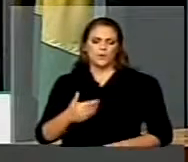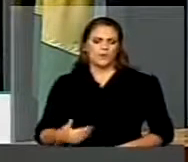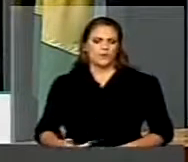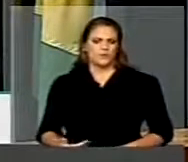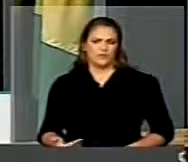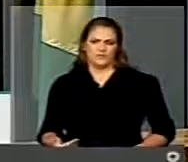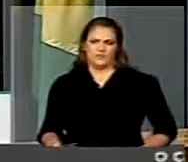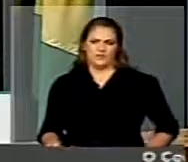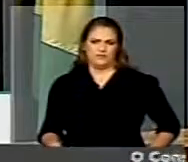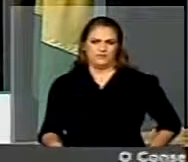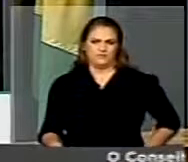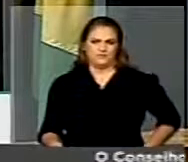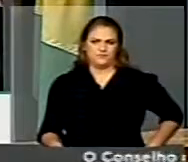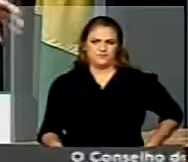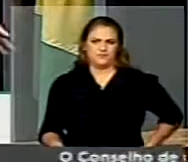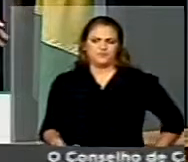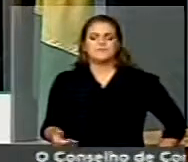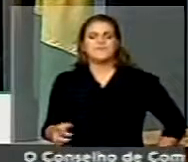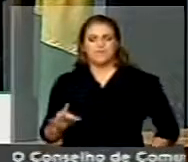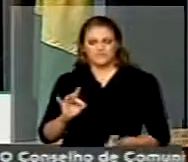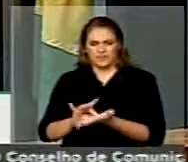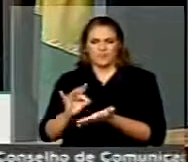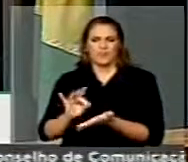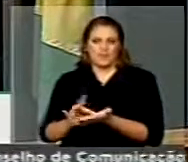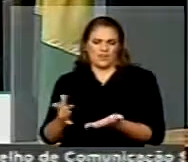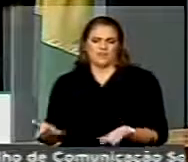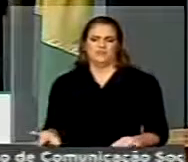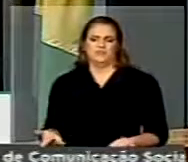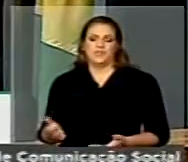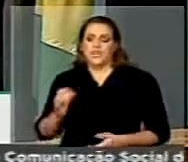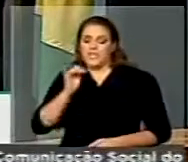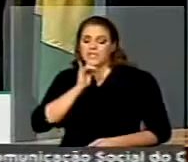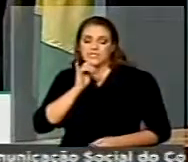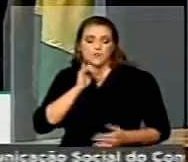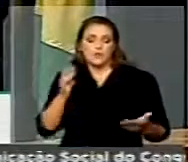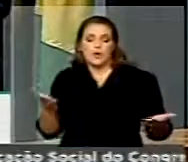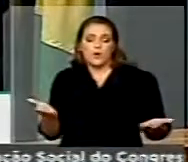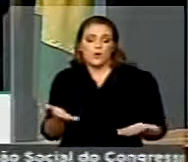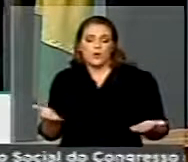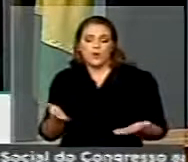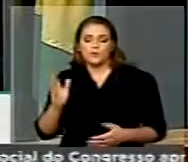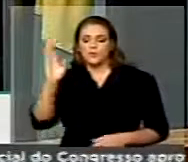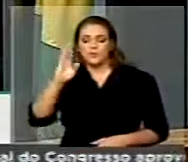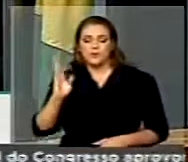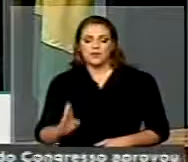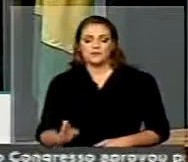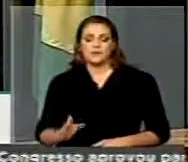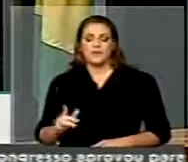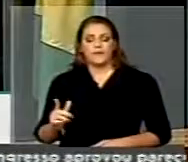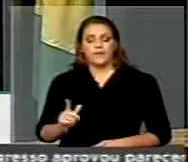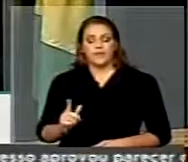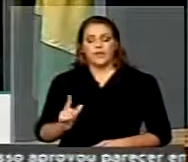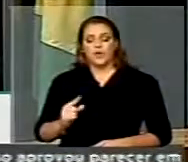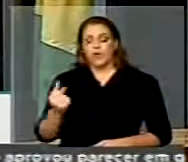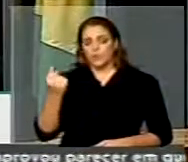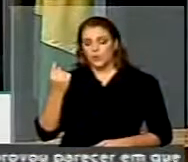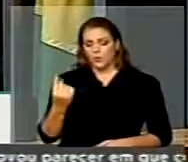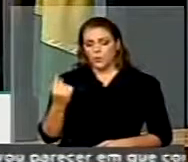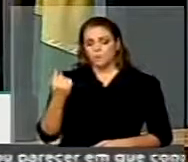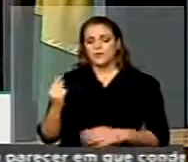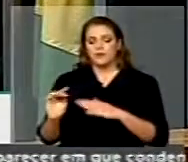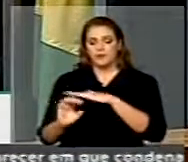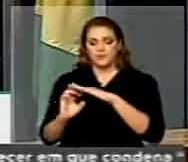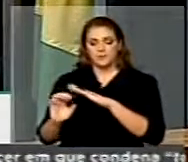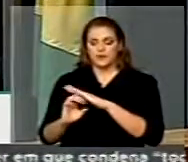desenfreada. Nós temos atualmente no Brasil, por exemplo, uma estatal responsável